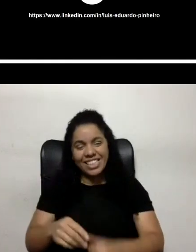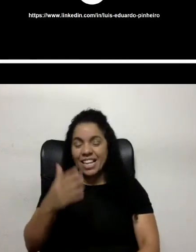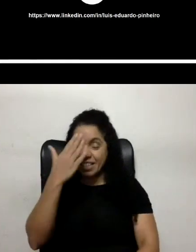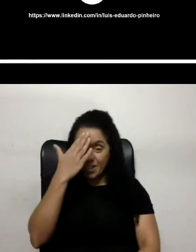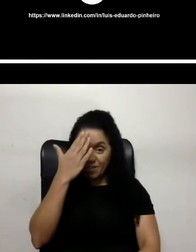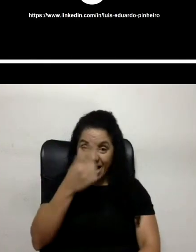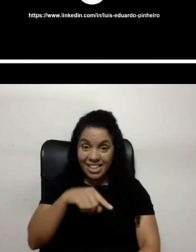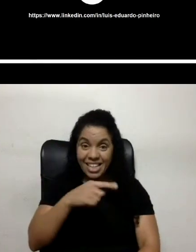eu que agradeço.